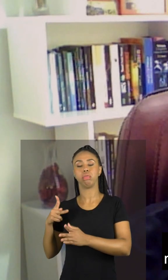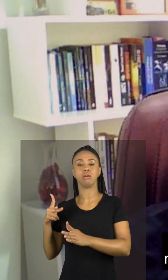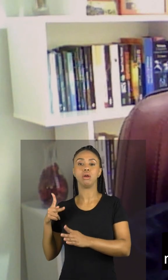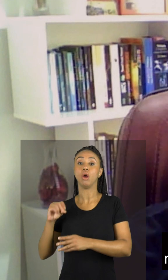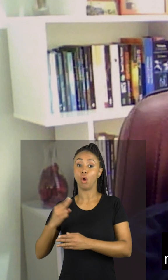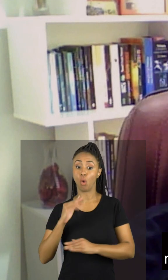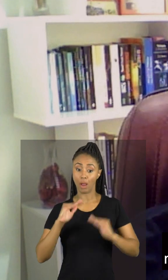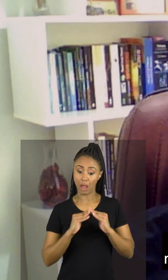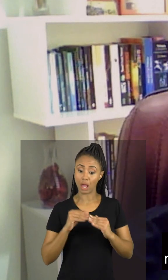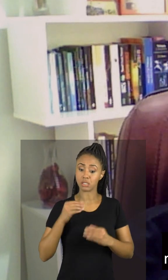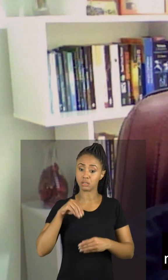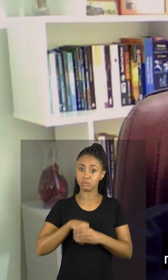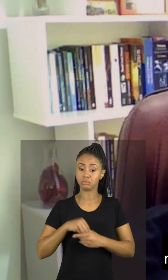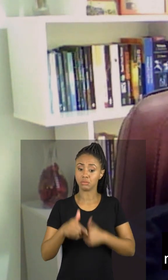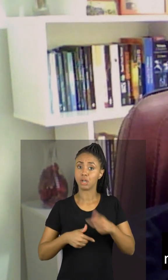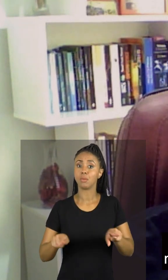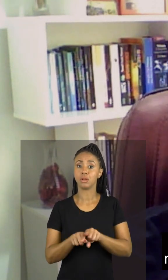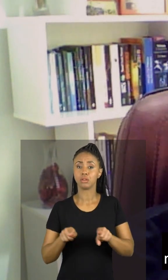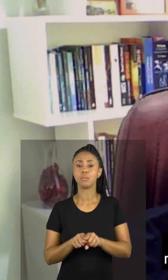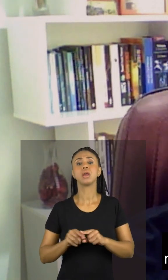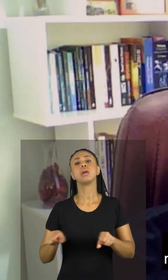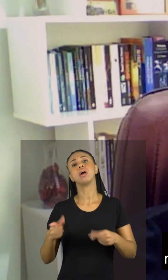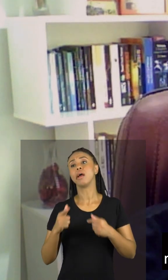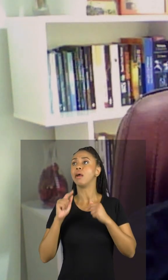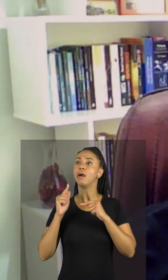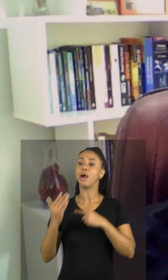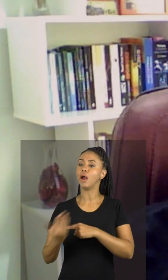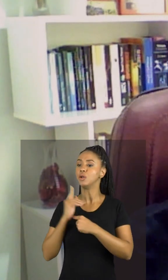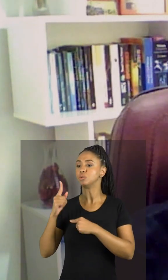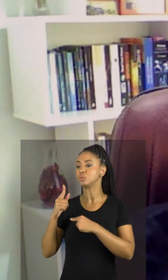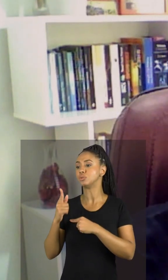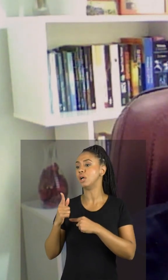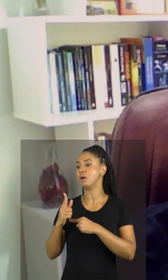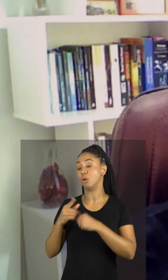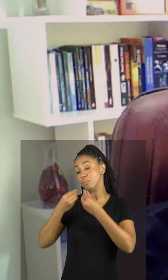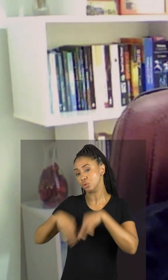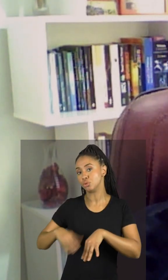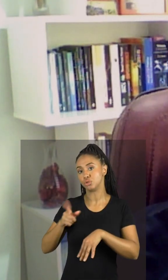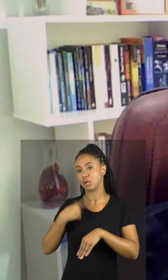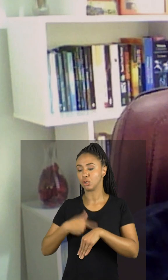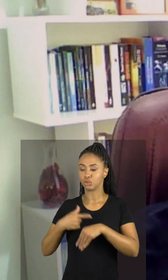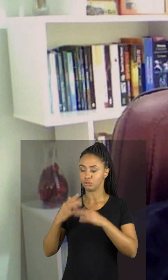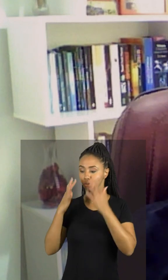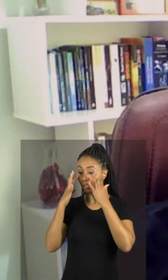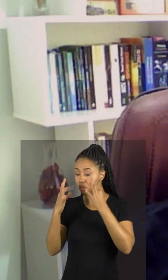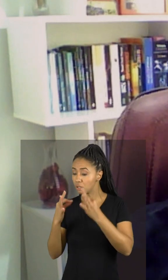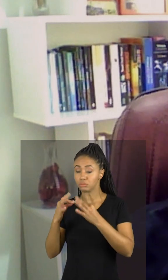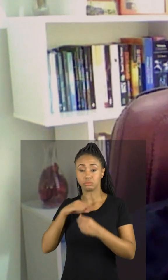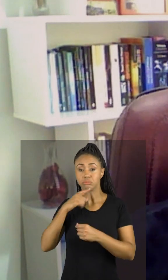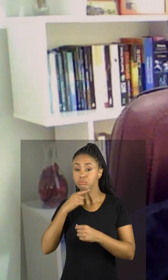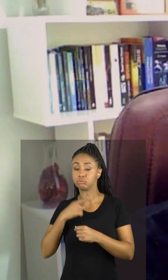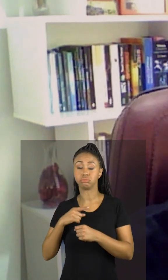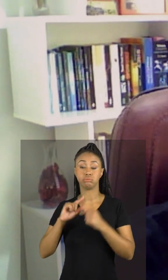Além de impactar na concentração, no raciocínio, Aumenta a irritabilidade, A falta de sono e